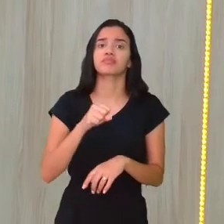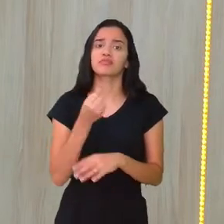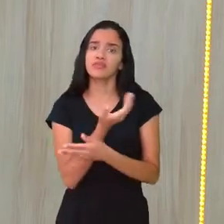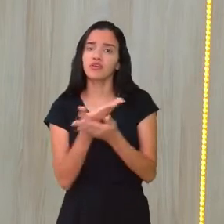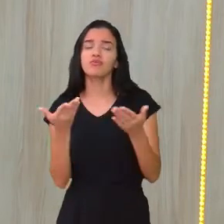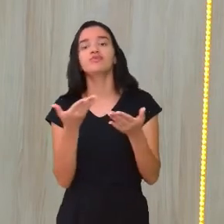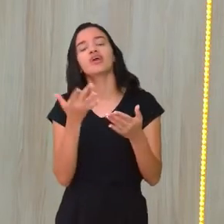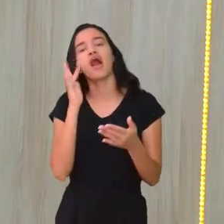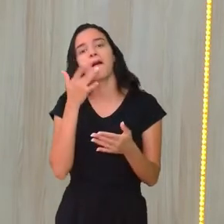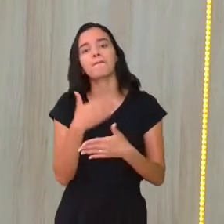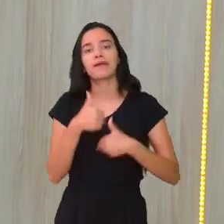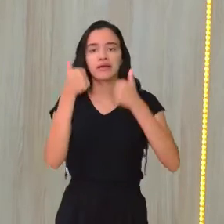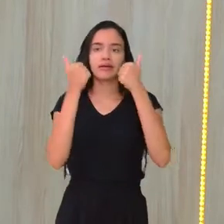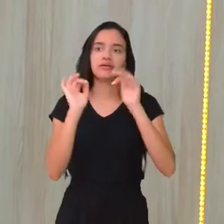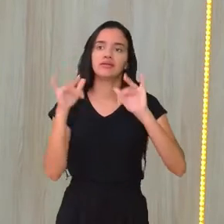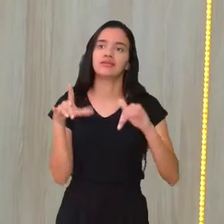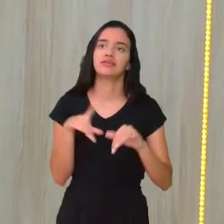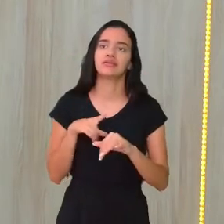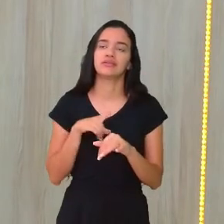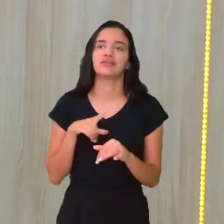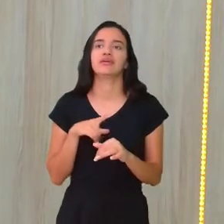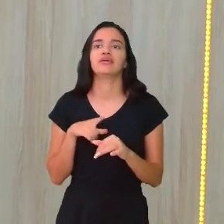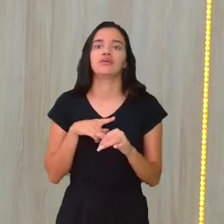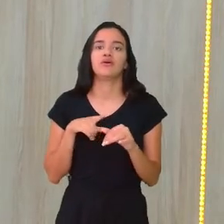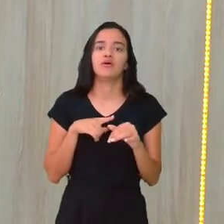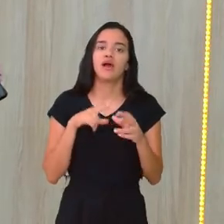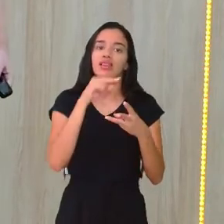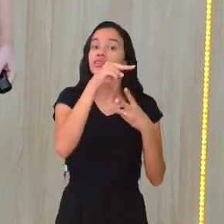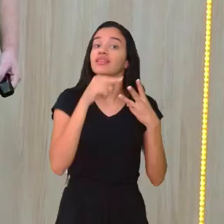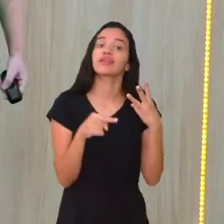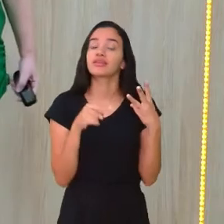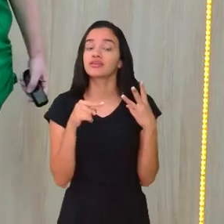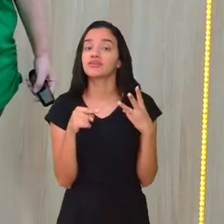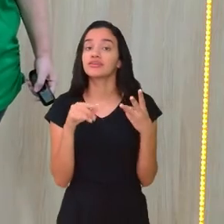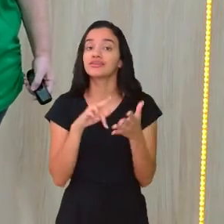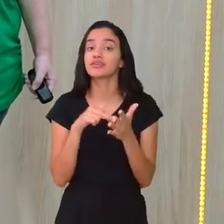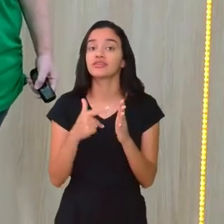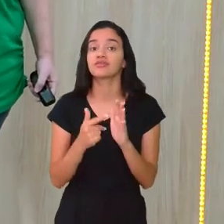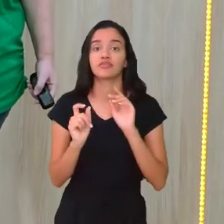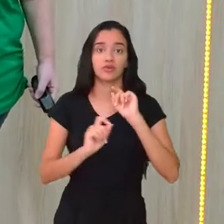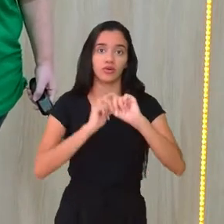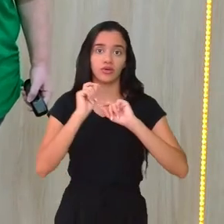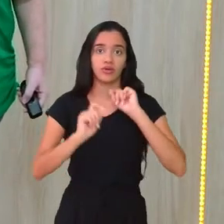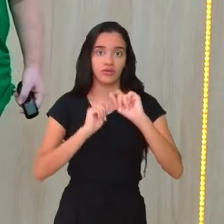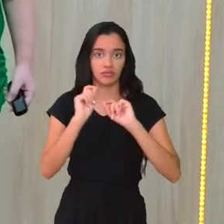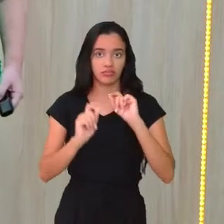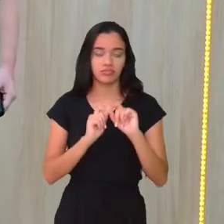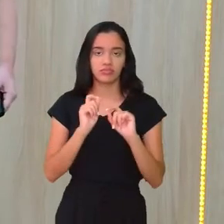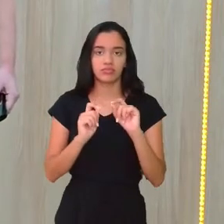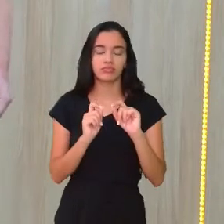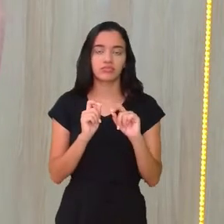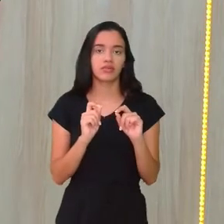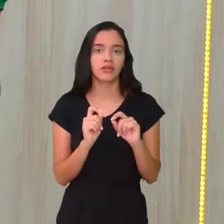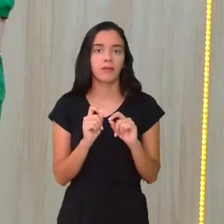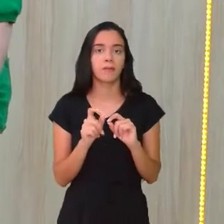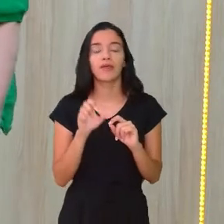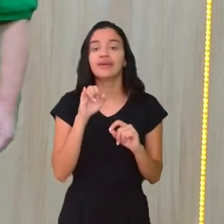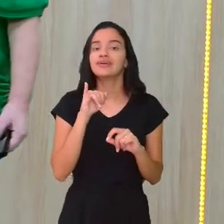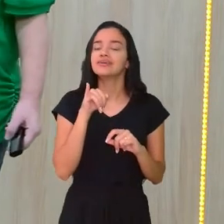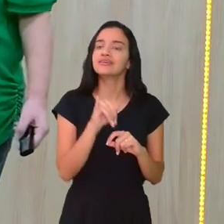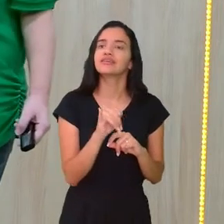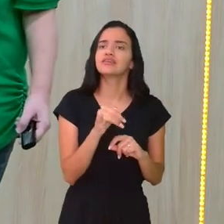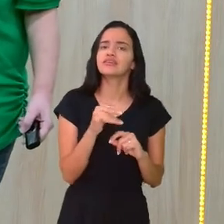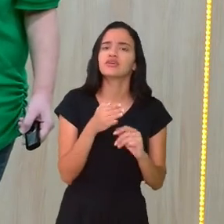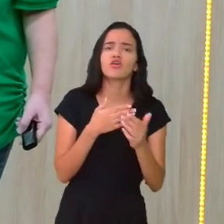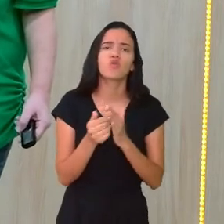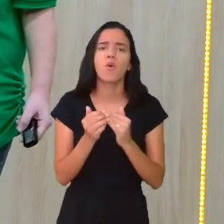vocês acharem melhor. Então, eu já tenho três pontos. O eu quero dizer com isso? Eu quero dizer com isso que se eu fizer